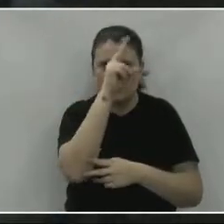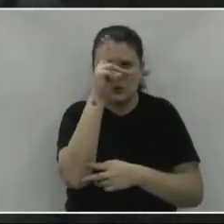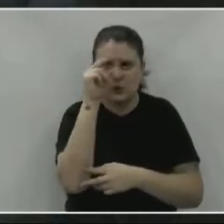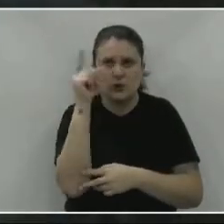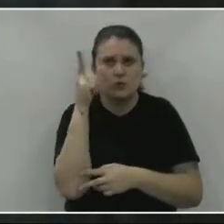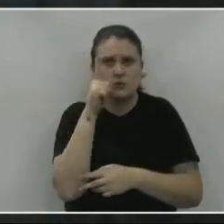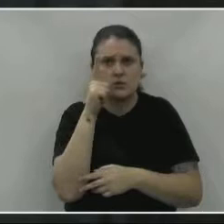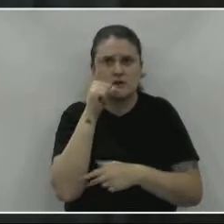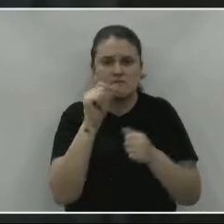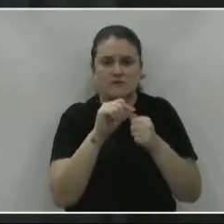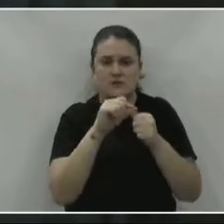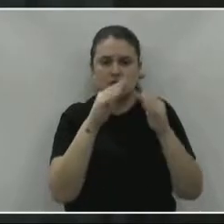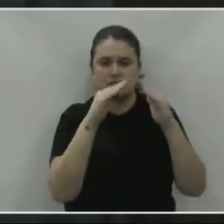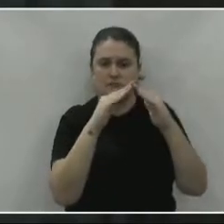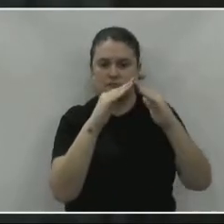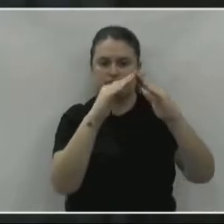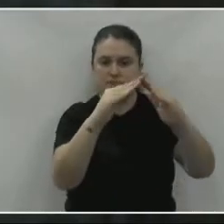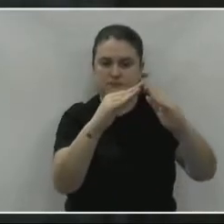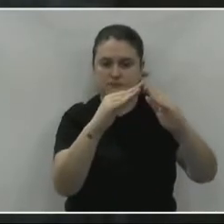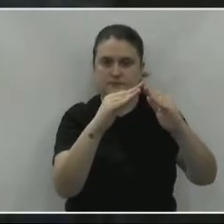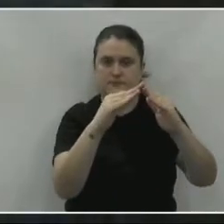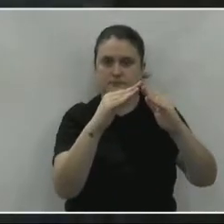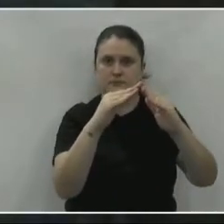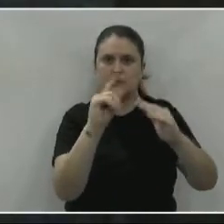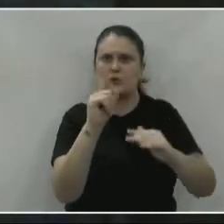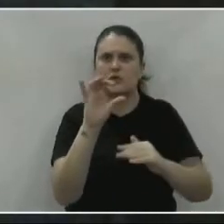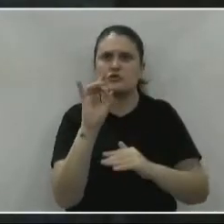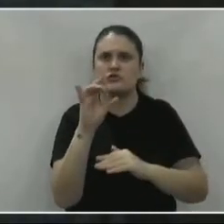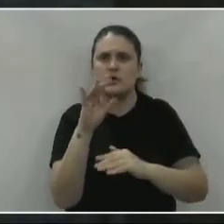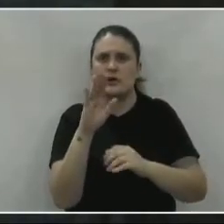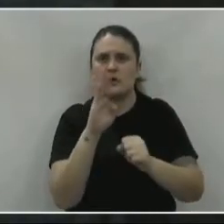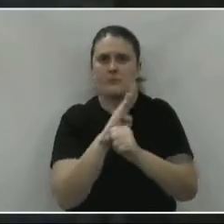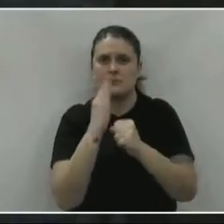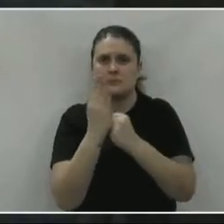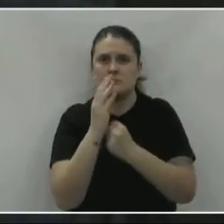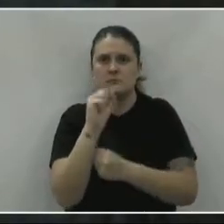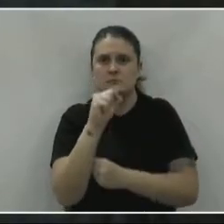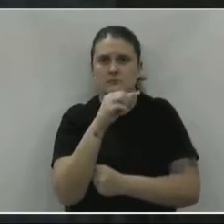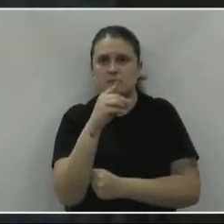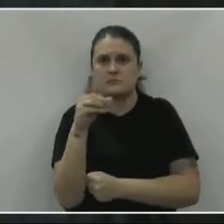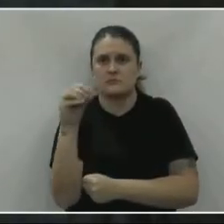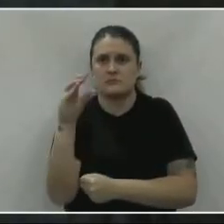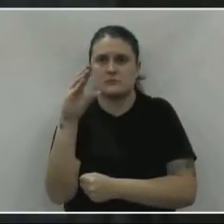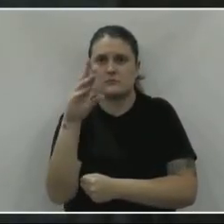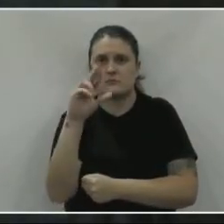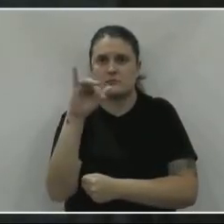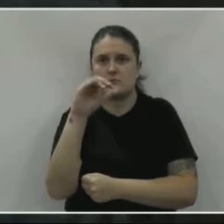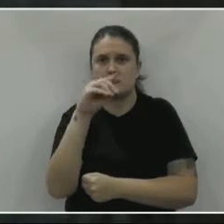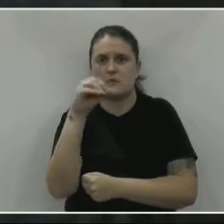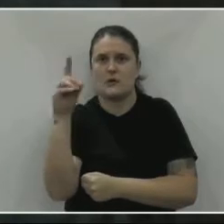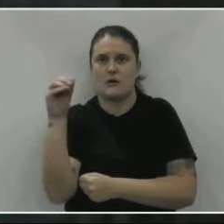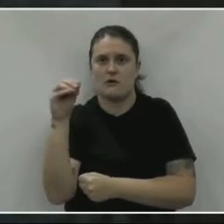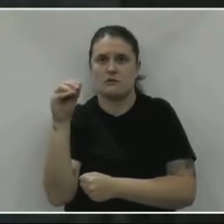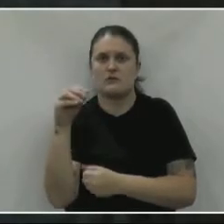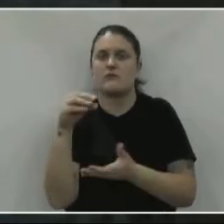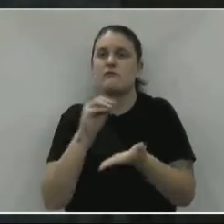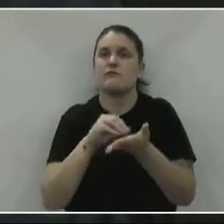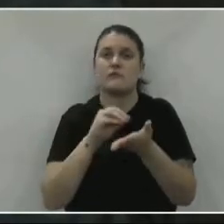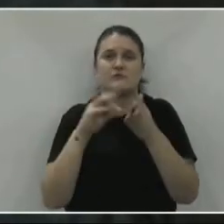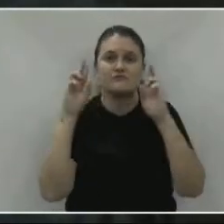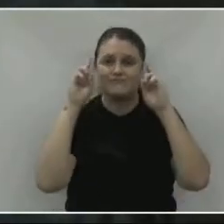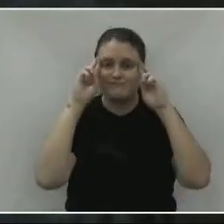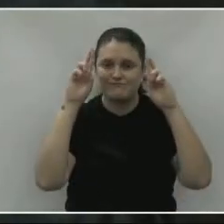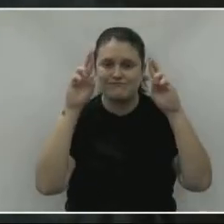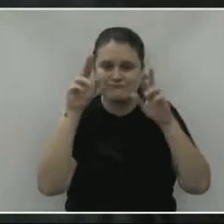uma cobertura na frente desses postos de saúde. E não é só ali em São Cristóvão, é em vários. Onde está o respeito com